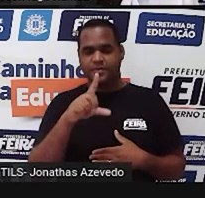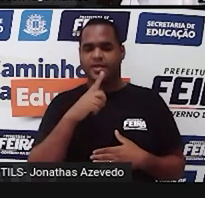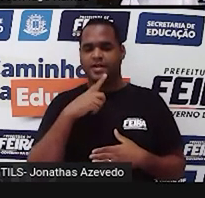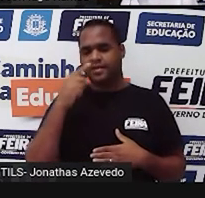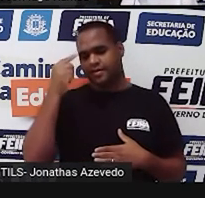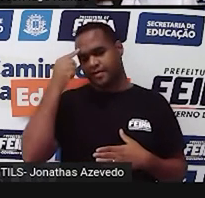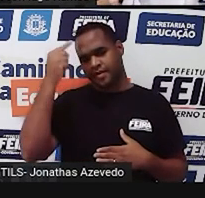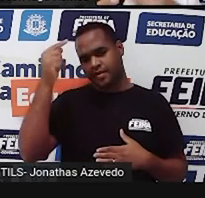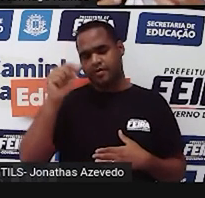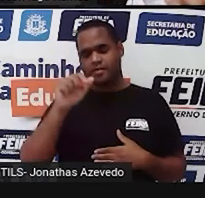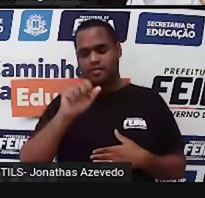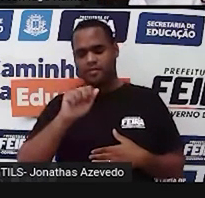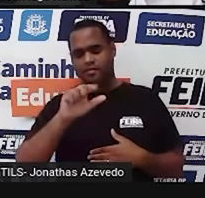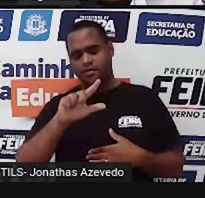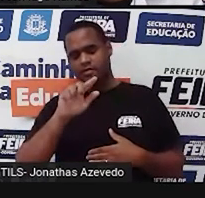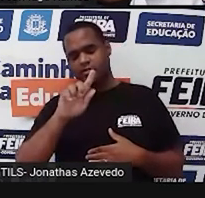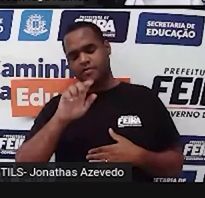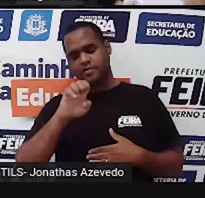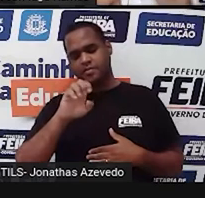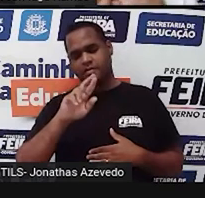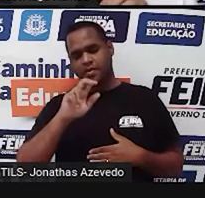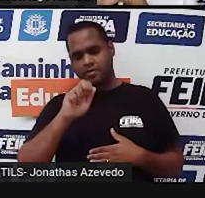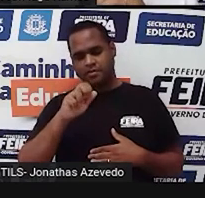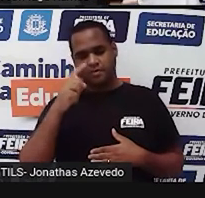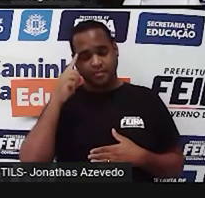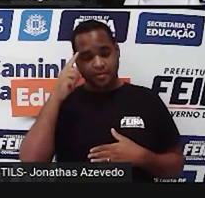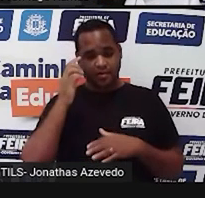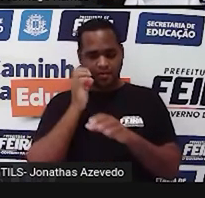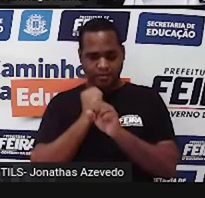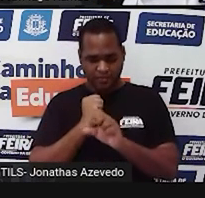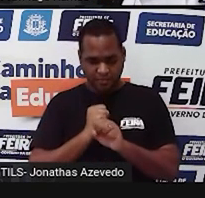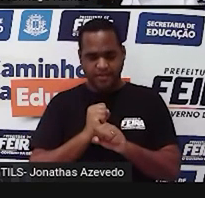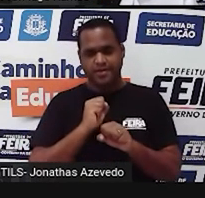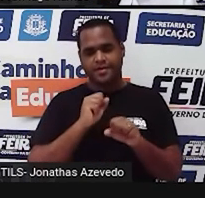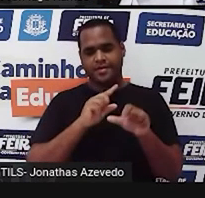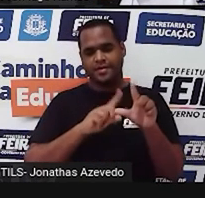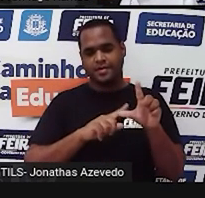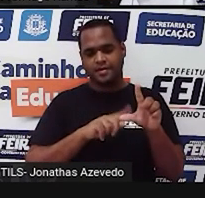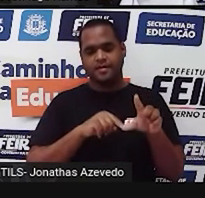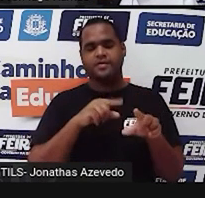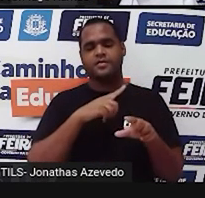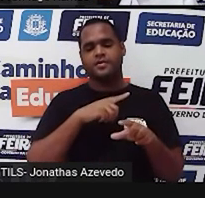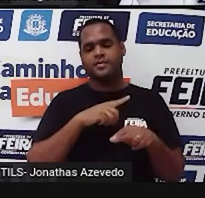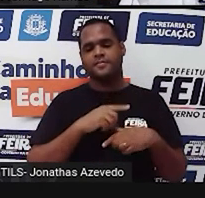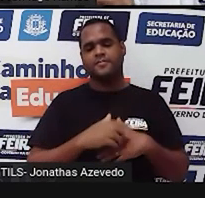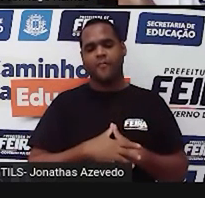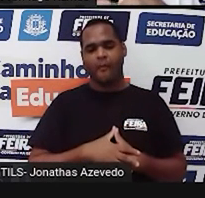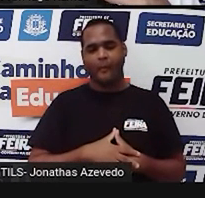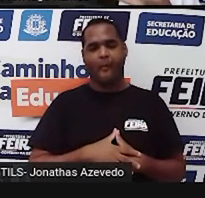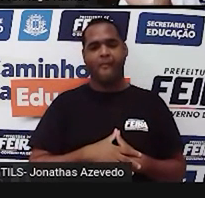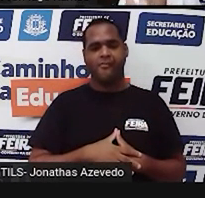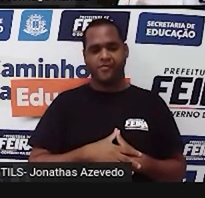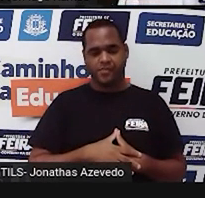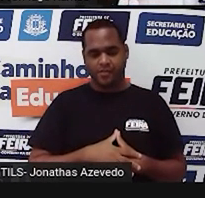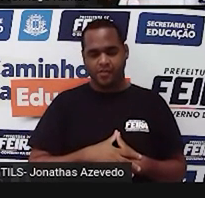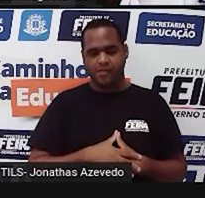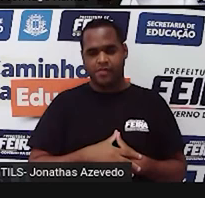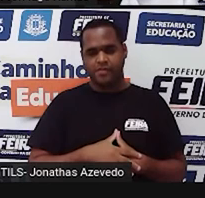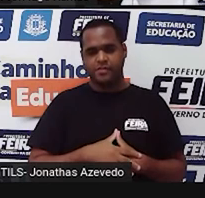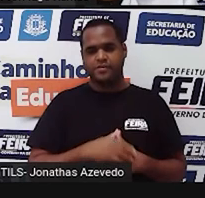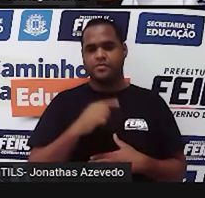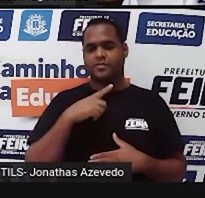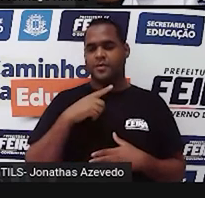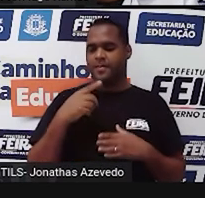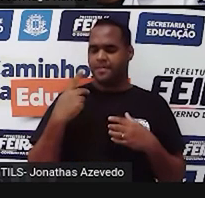álgebra. Fazer cálculo usando letras. Então, essa foi uma